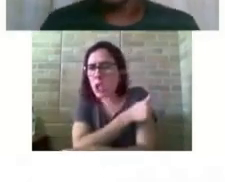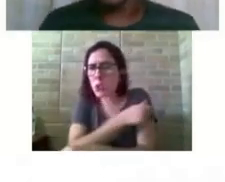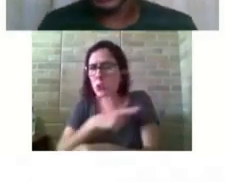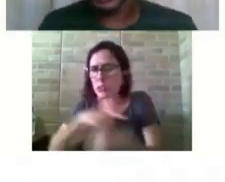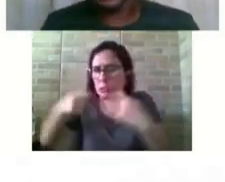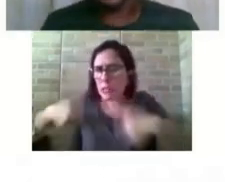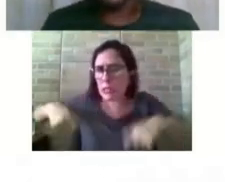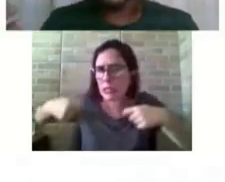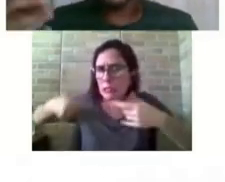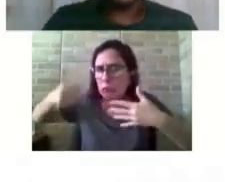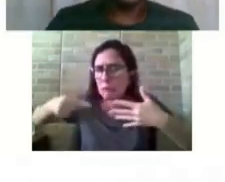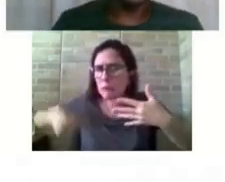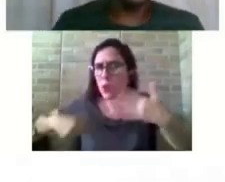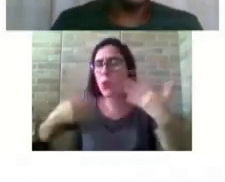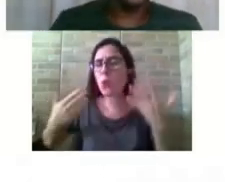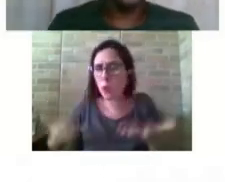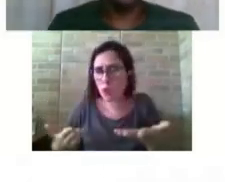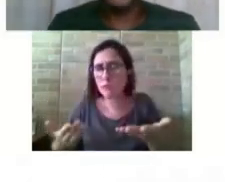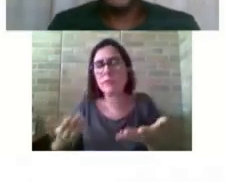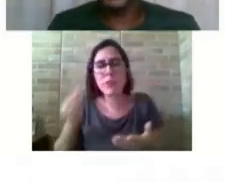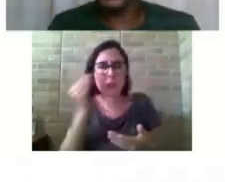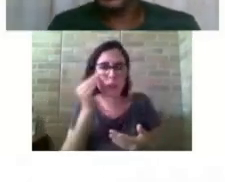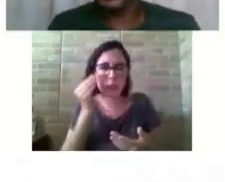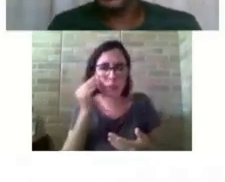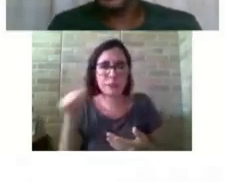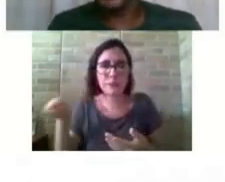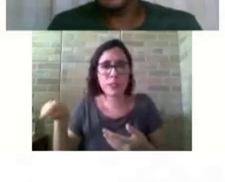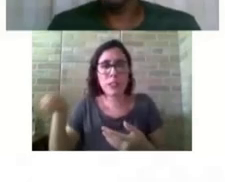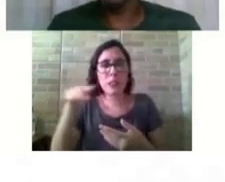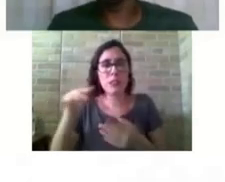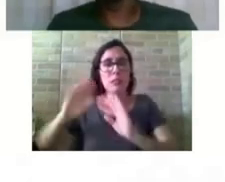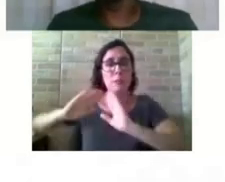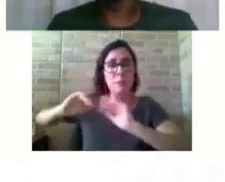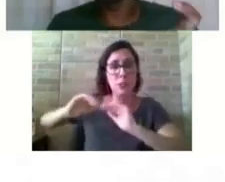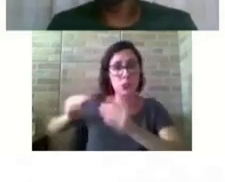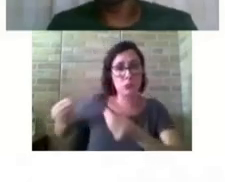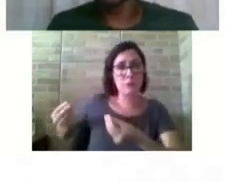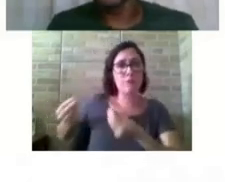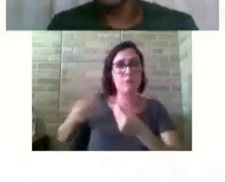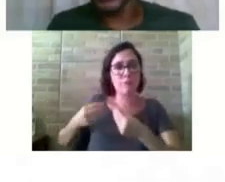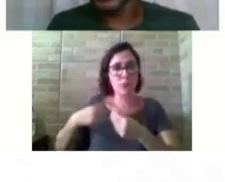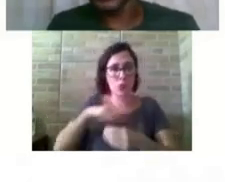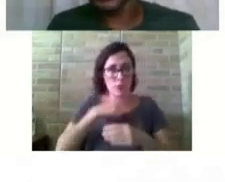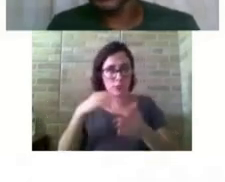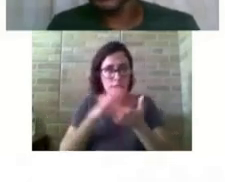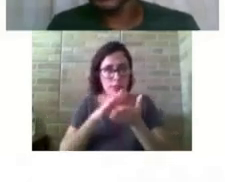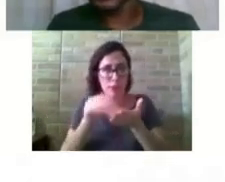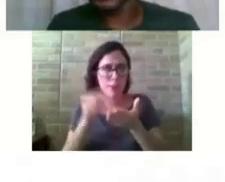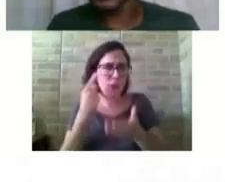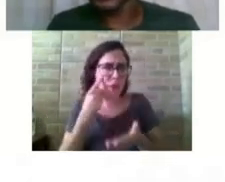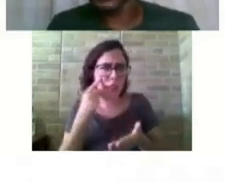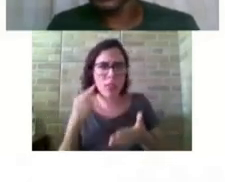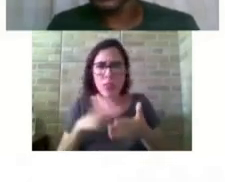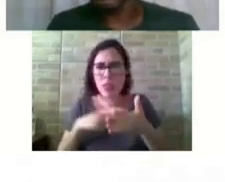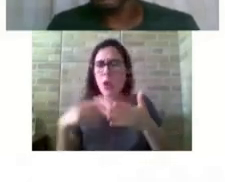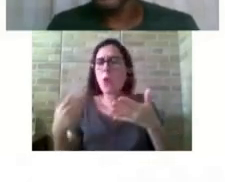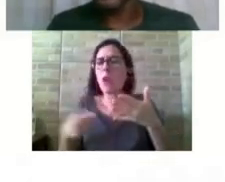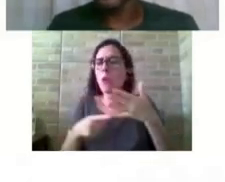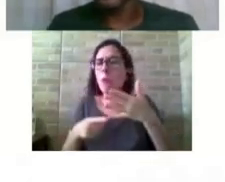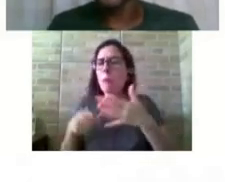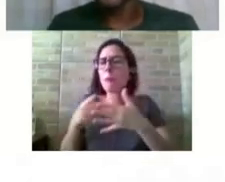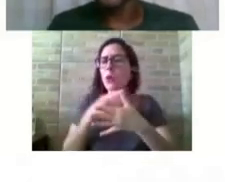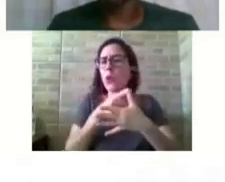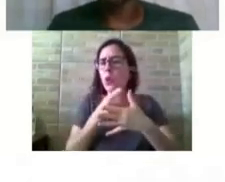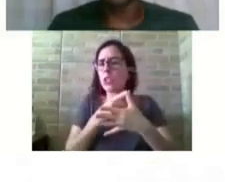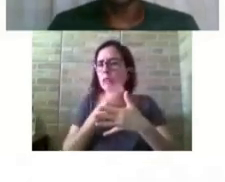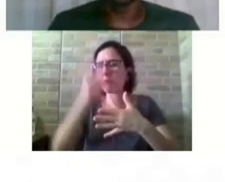estudantes a partir das demandas recebidas, definimos a prioridade e